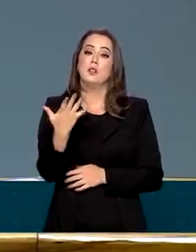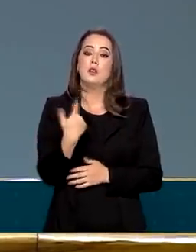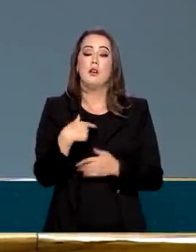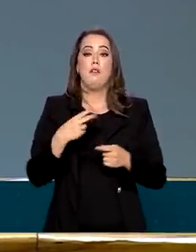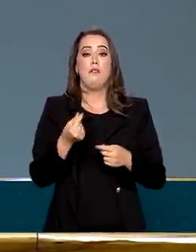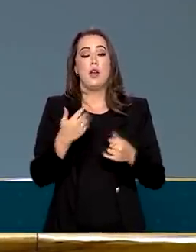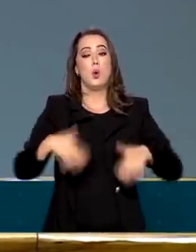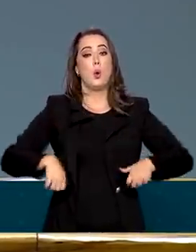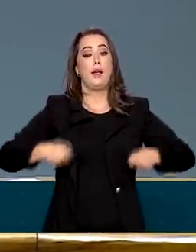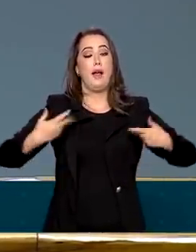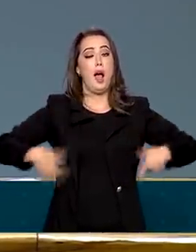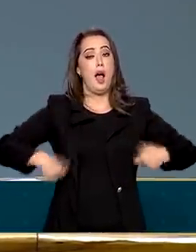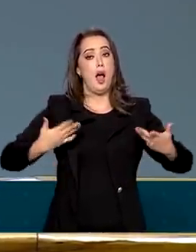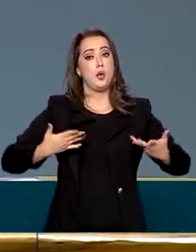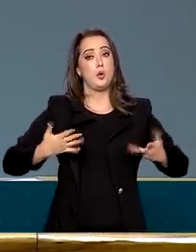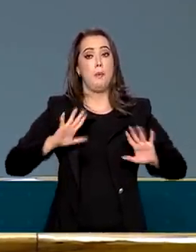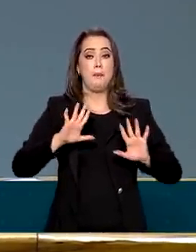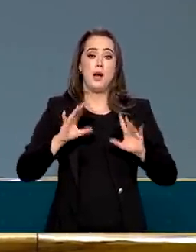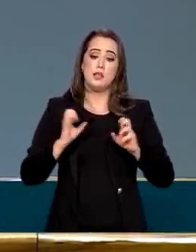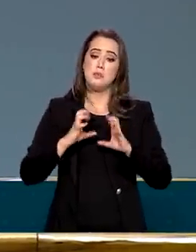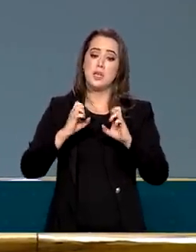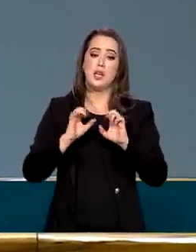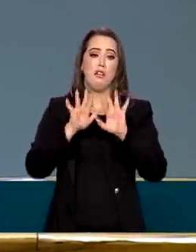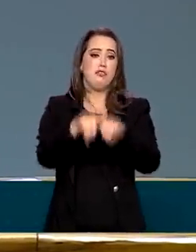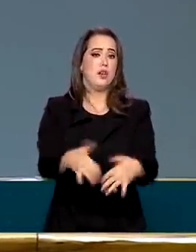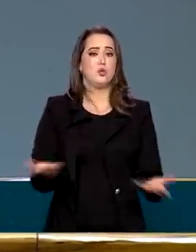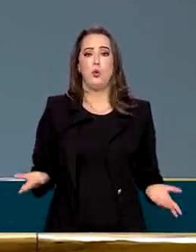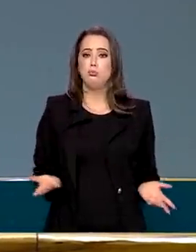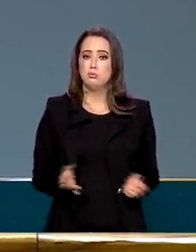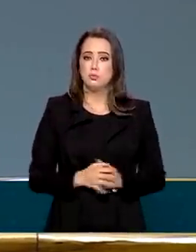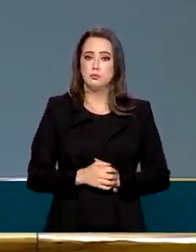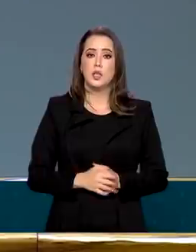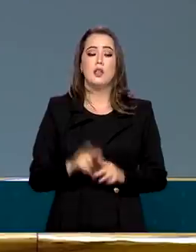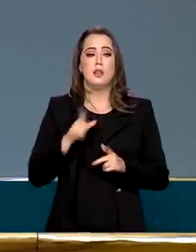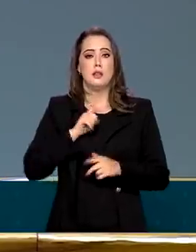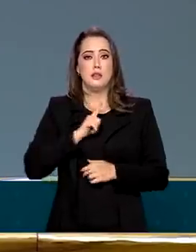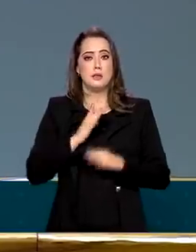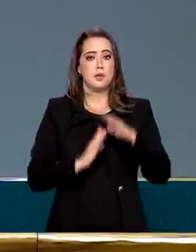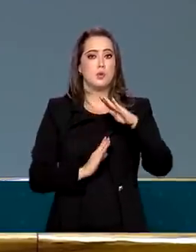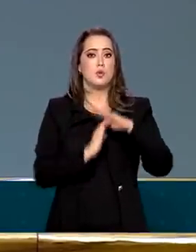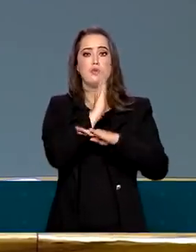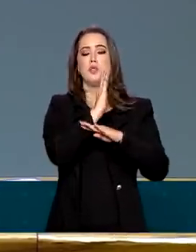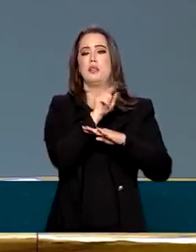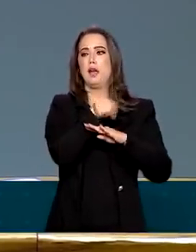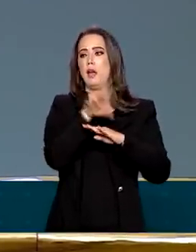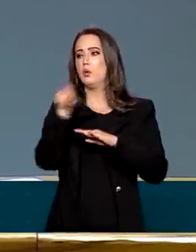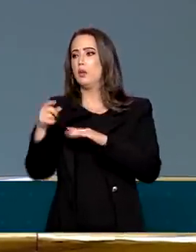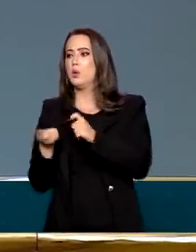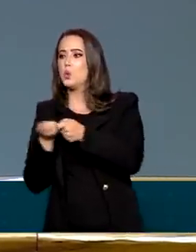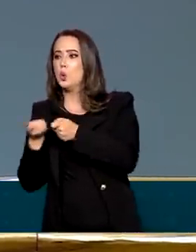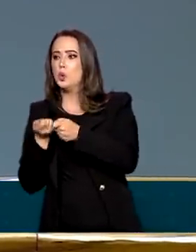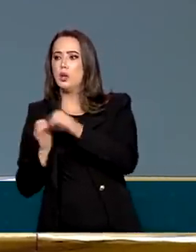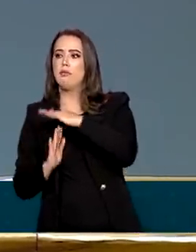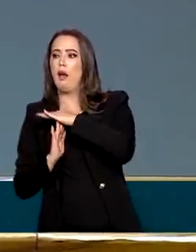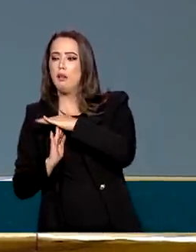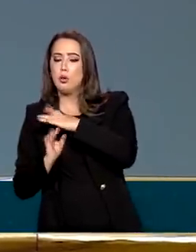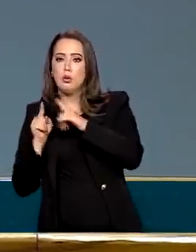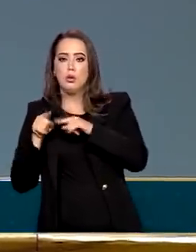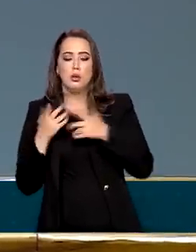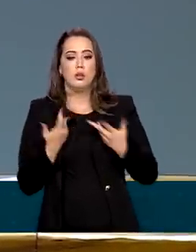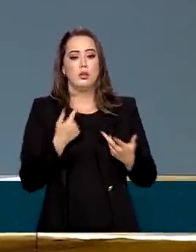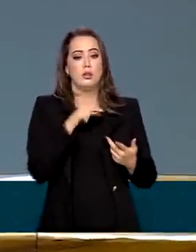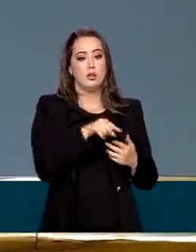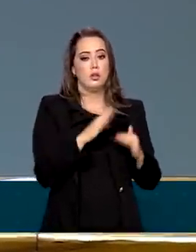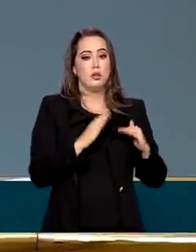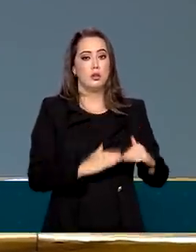Ministro. Essa briga existe, você sabe, há muito tempo. Tem os fura-teto, tem os segura-teto. Eu agora, parece que eu fui promovido por fura-teto. Estão dizendo